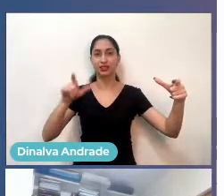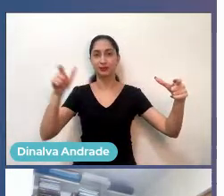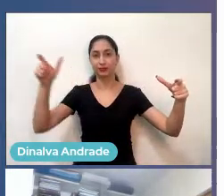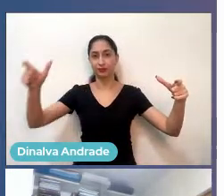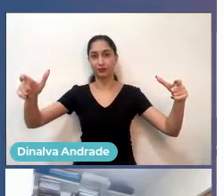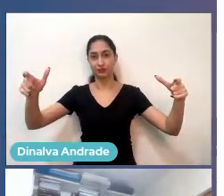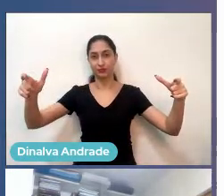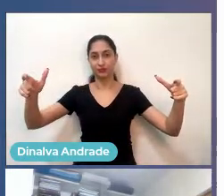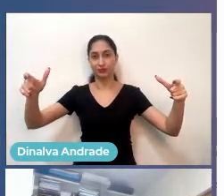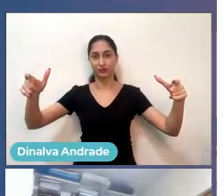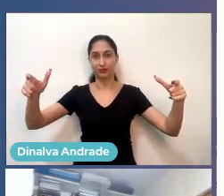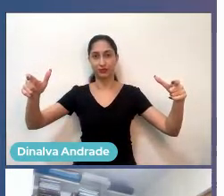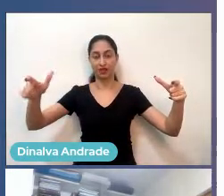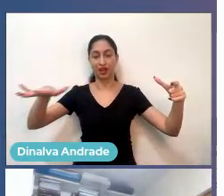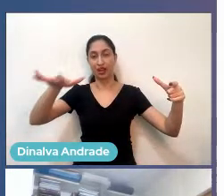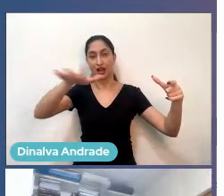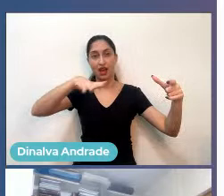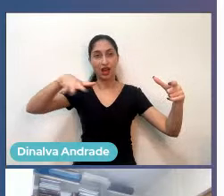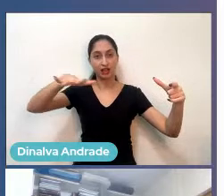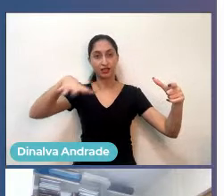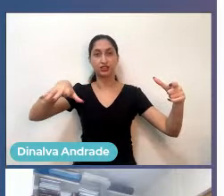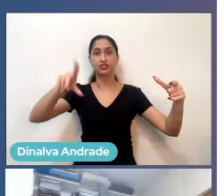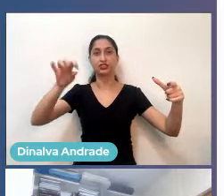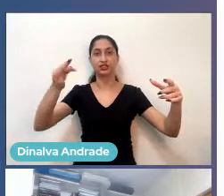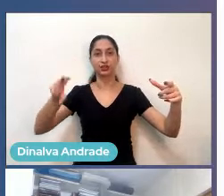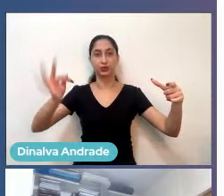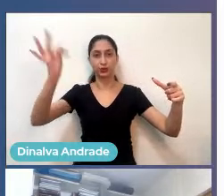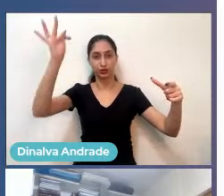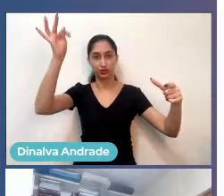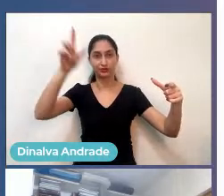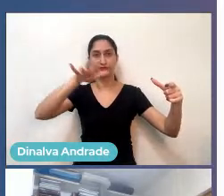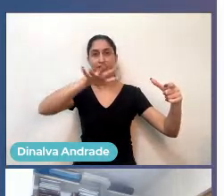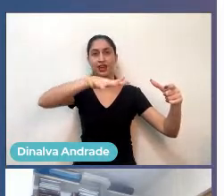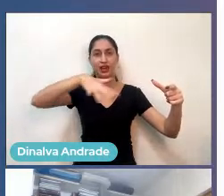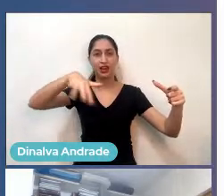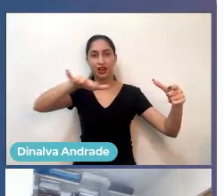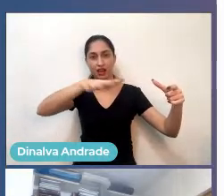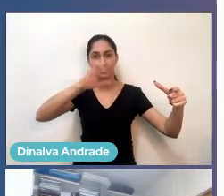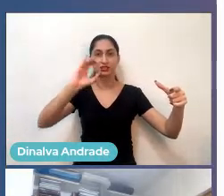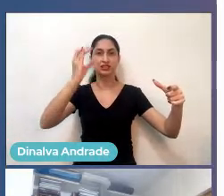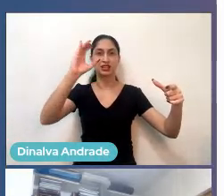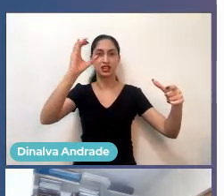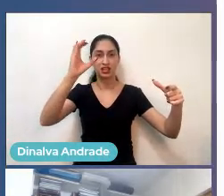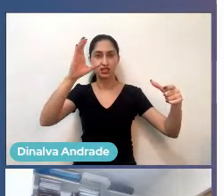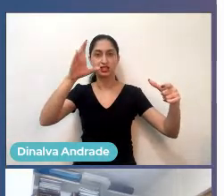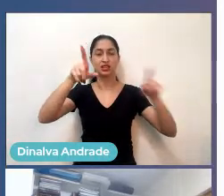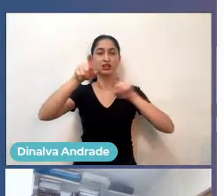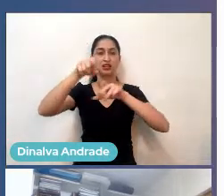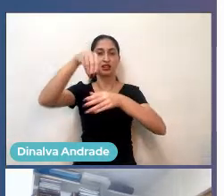tecnologia, você encontra a área de ciências agrárias, toda a parte de ciências,